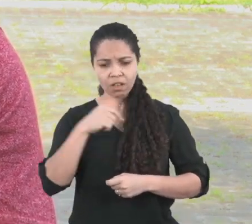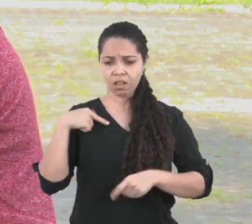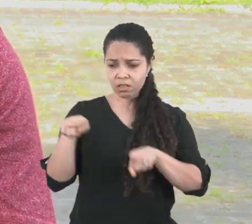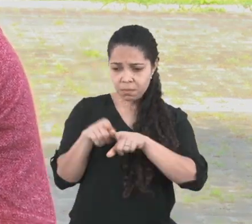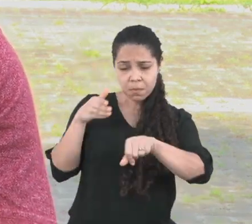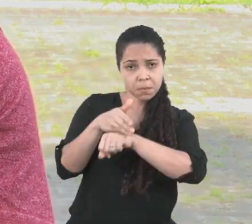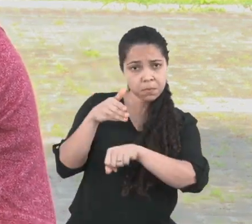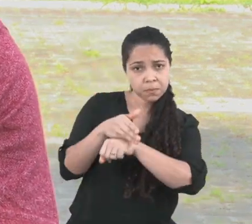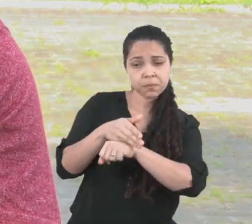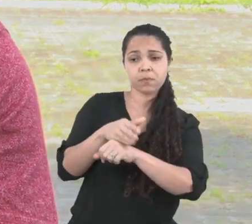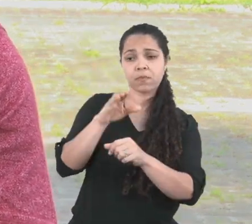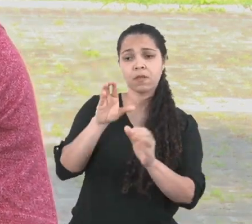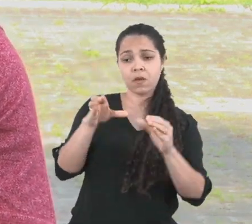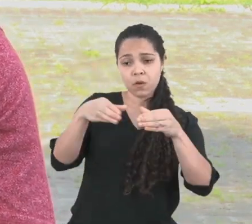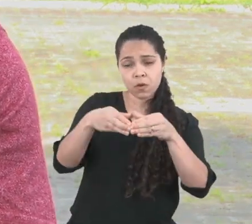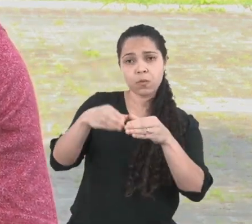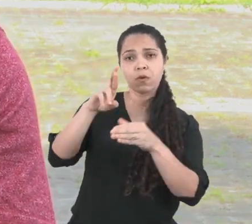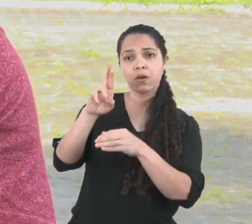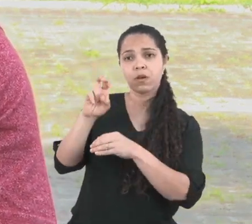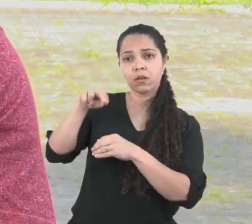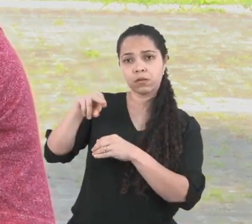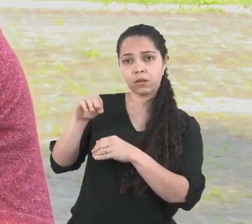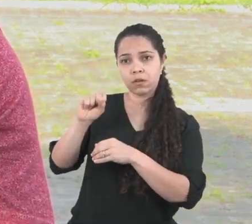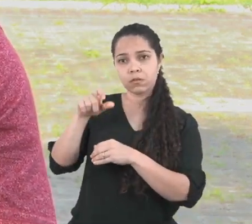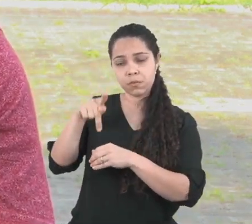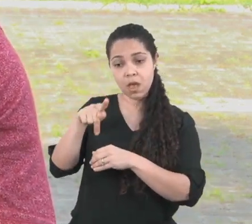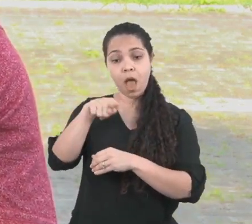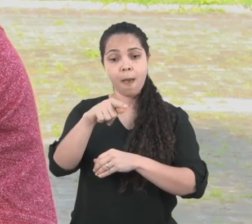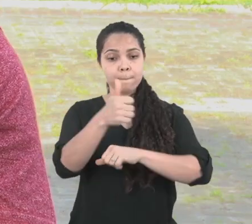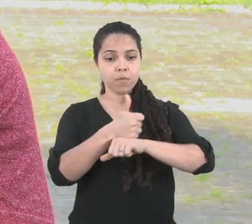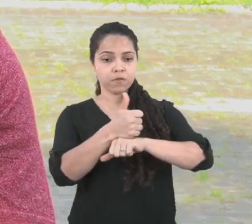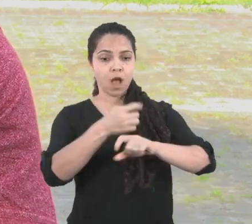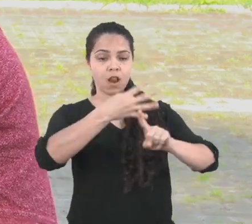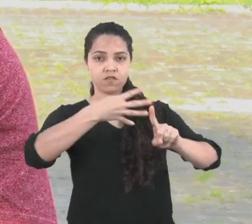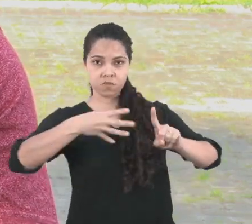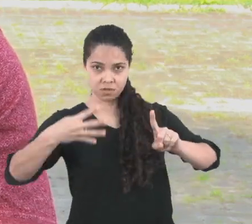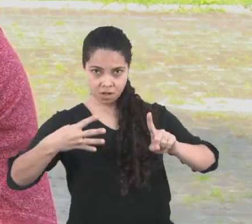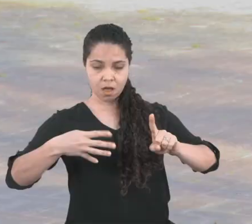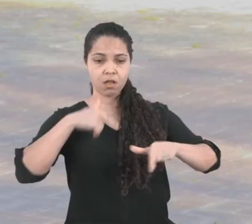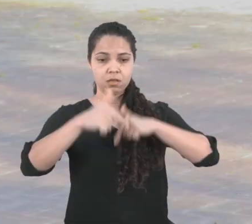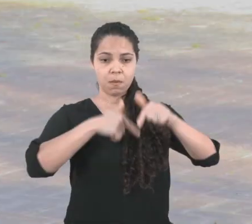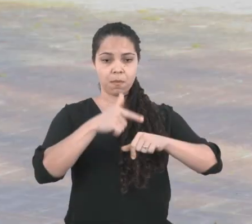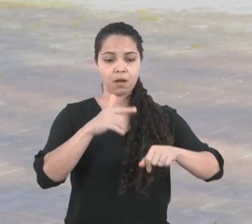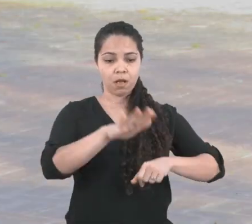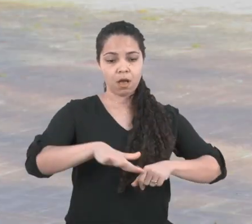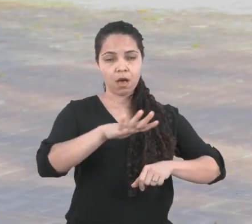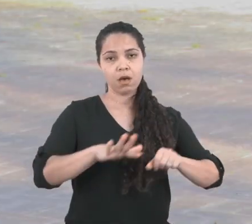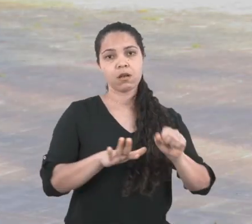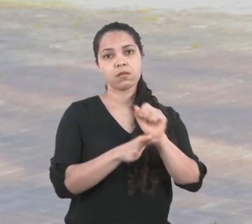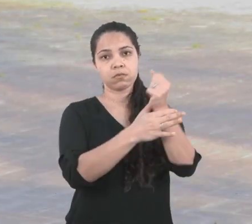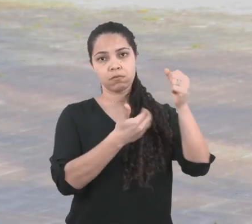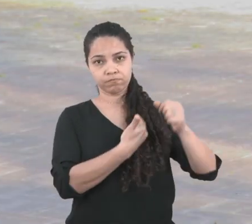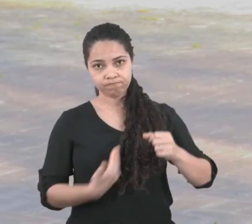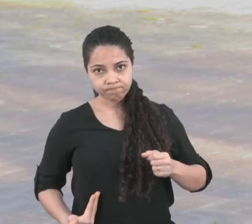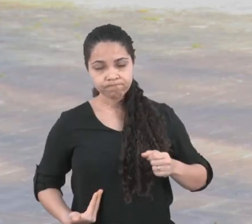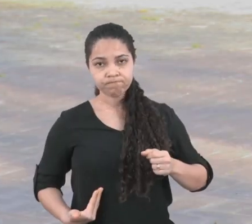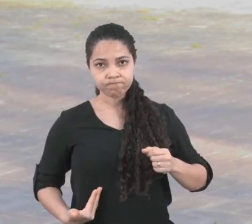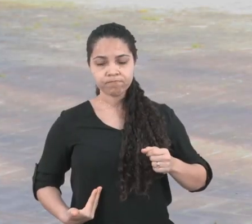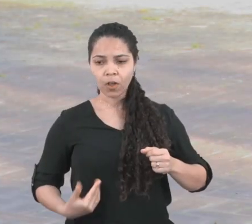membro da RENOSP, que é a Rede Nacional de Operadores de Segurança Pública LGBTQIA+, onde a gente busca